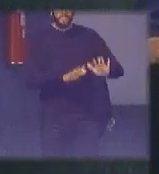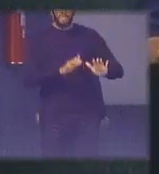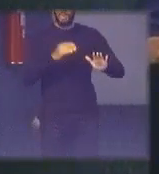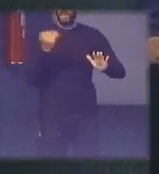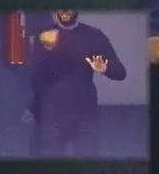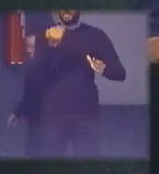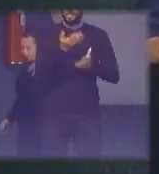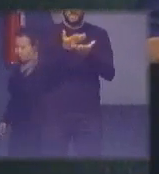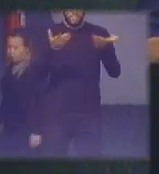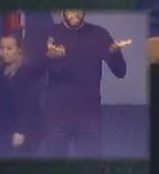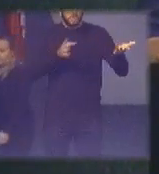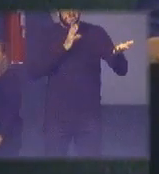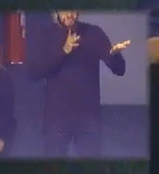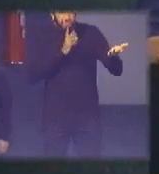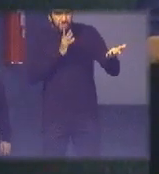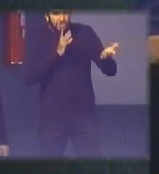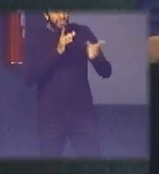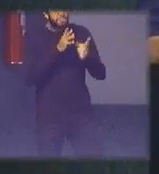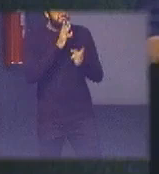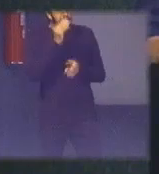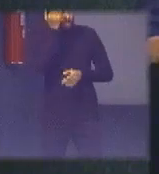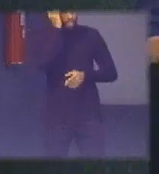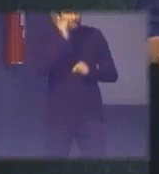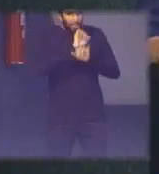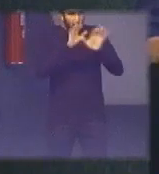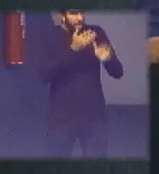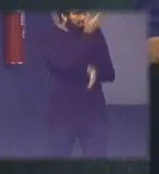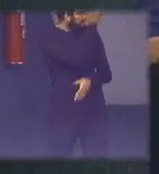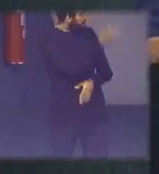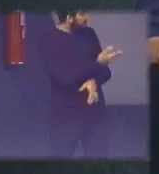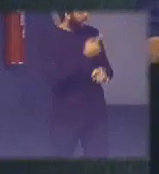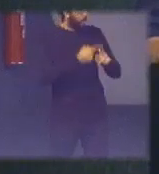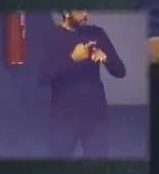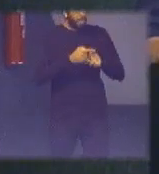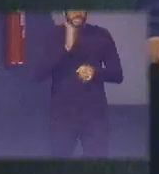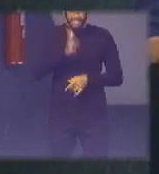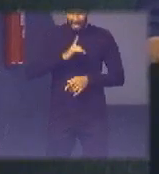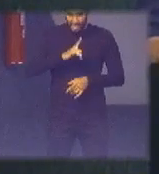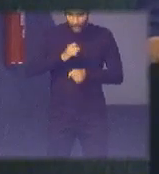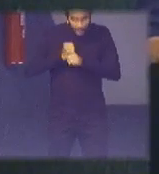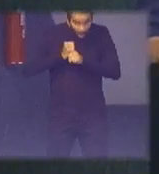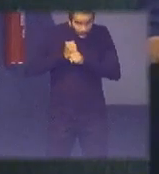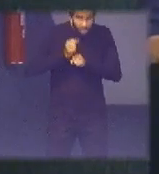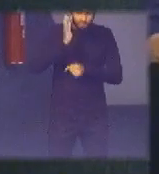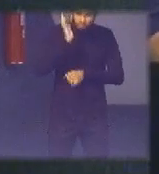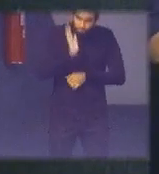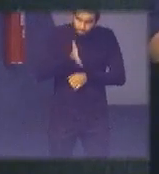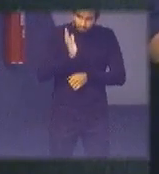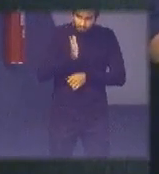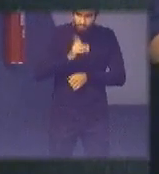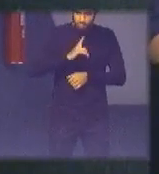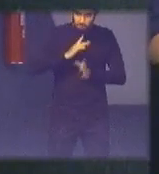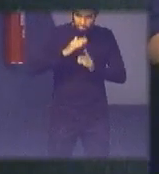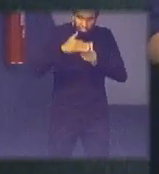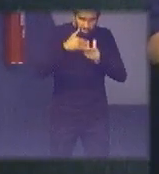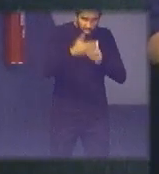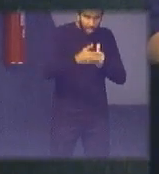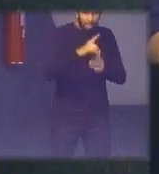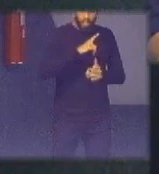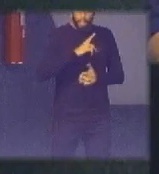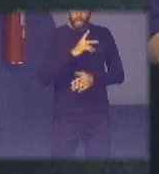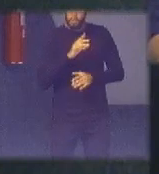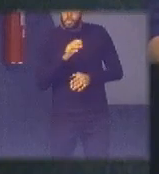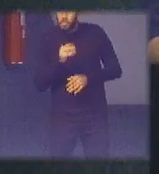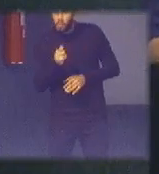vocês tomarem conhecimento disso aqui porque é uma coisa formalizada e já tem mais de ano que isso aí já está rolando o decreto dois anos